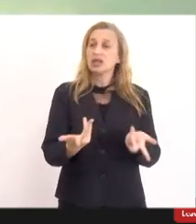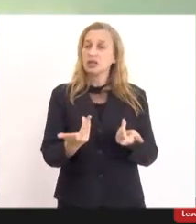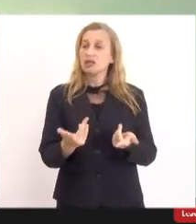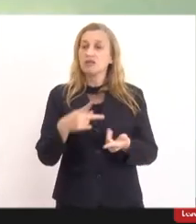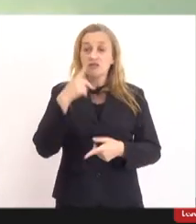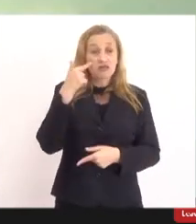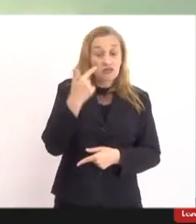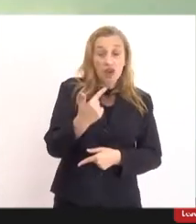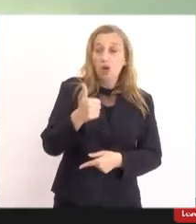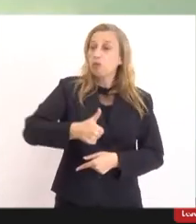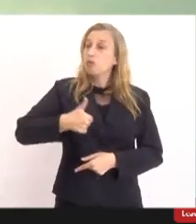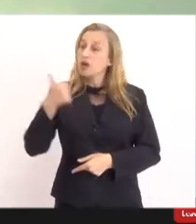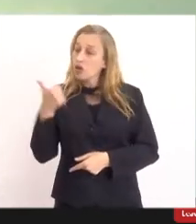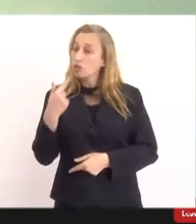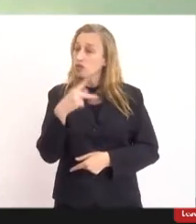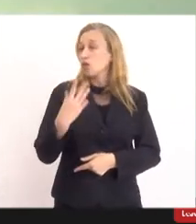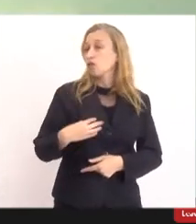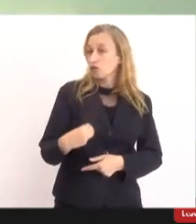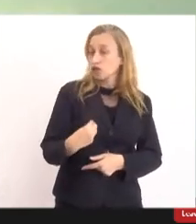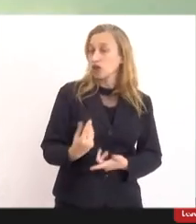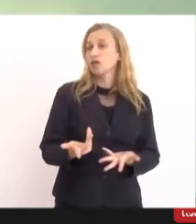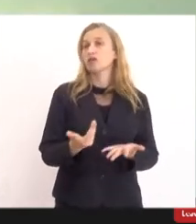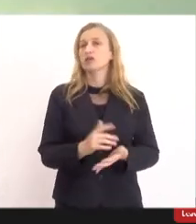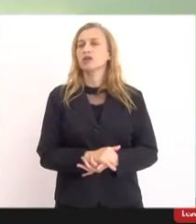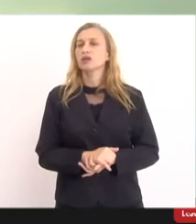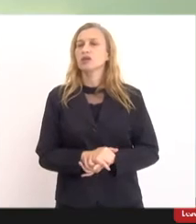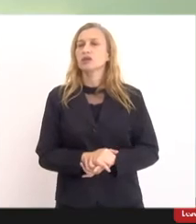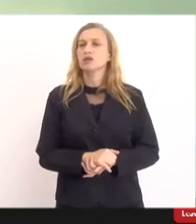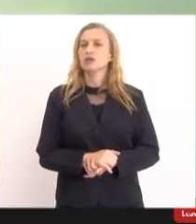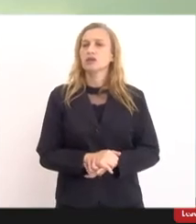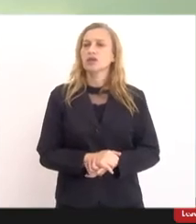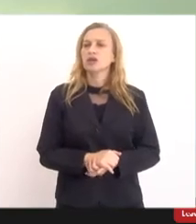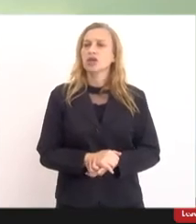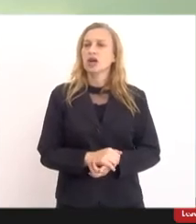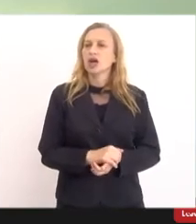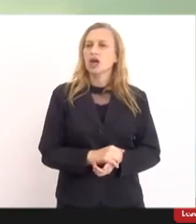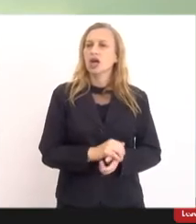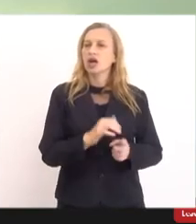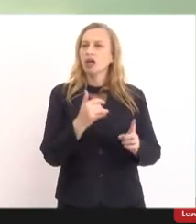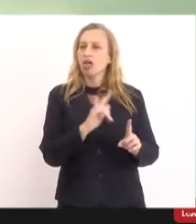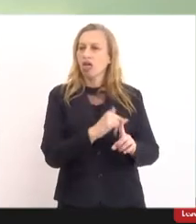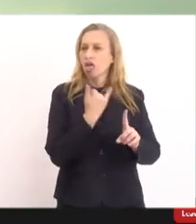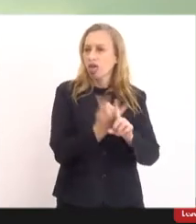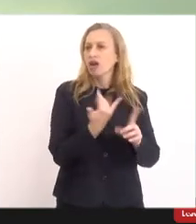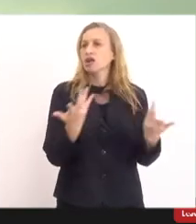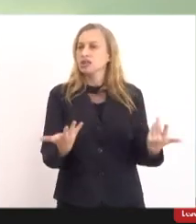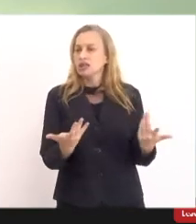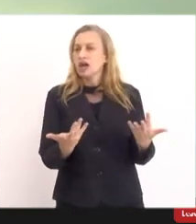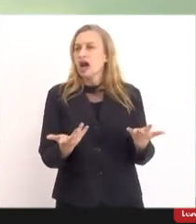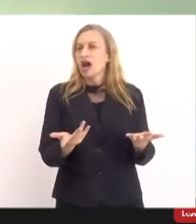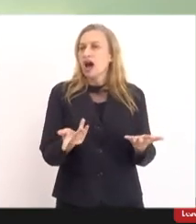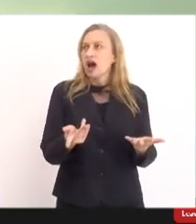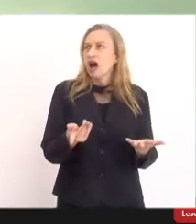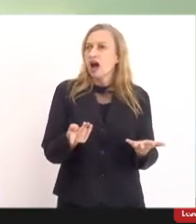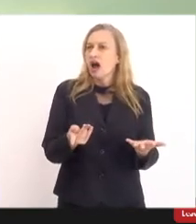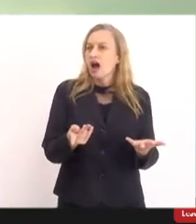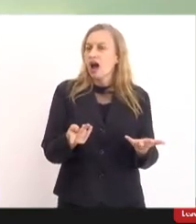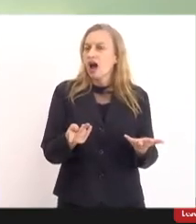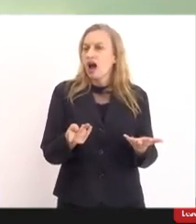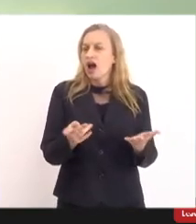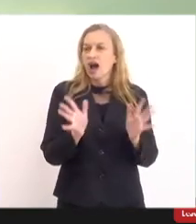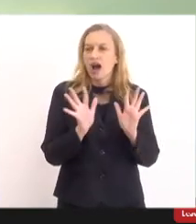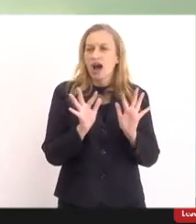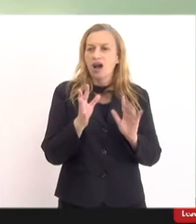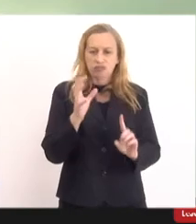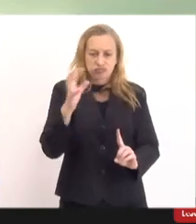fomentando o preconceito, fomentando o apartheid sanitário, o bullying, né, e assim as famílias estão sendo violadas, né.